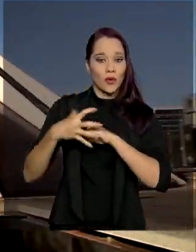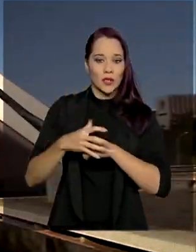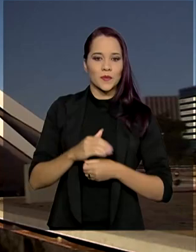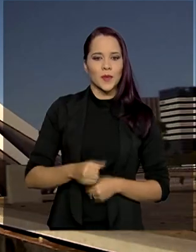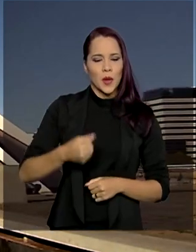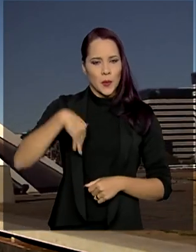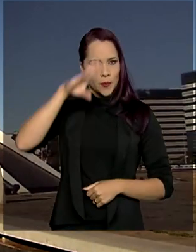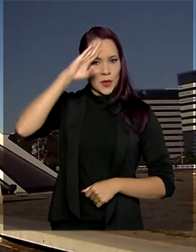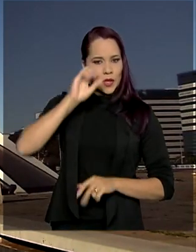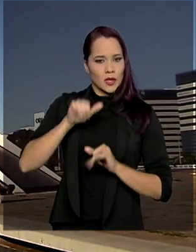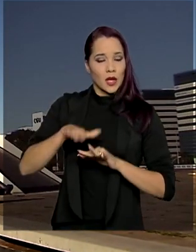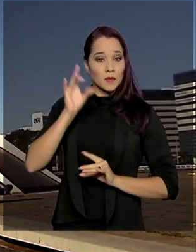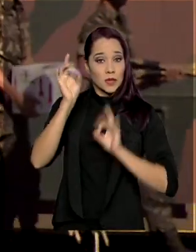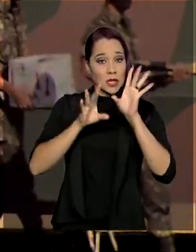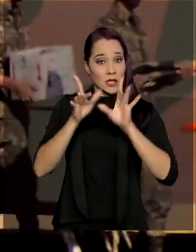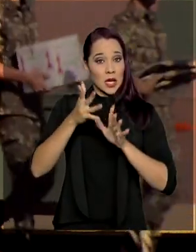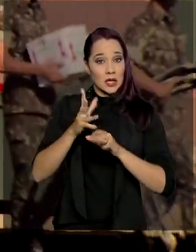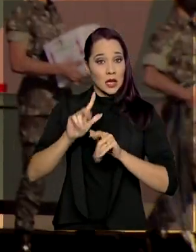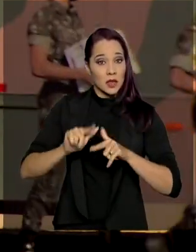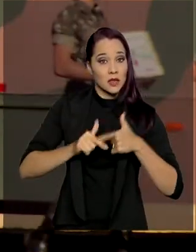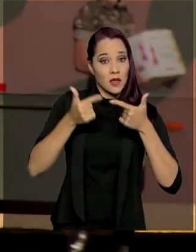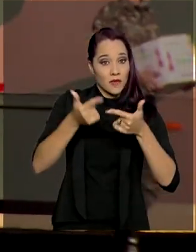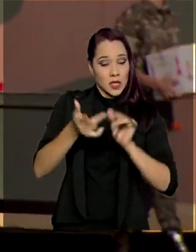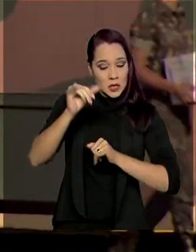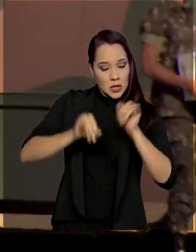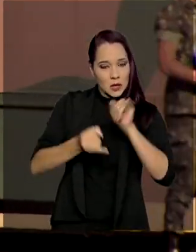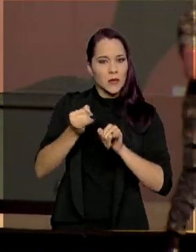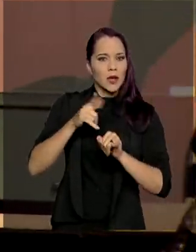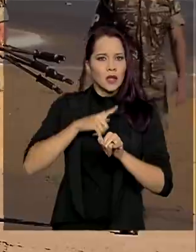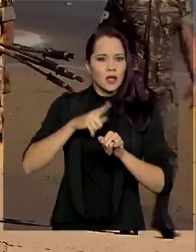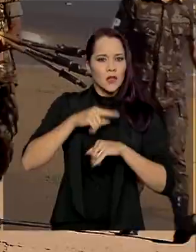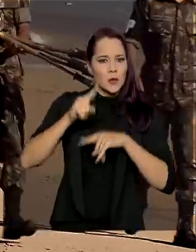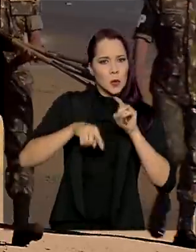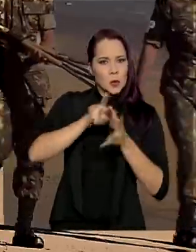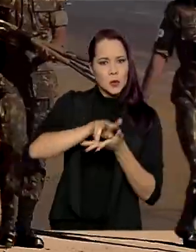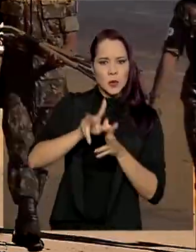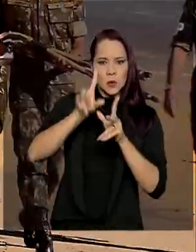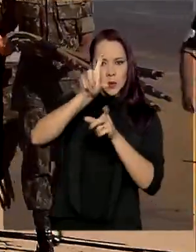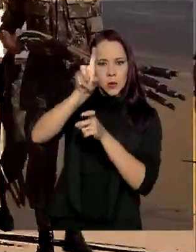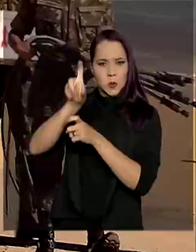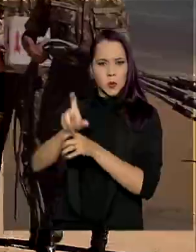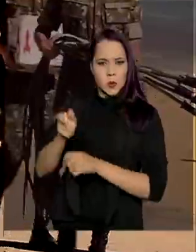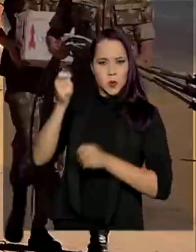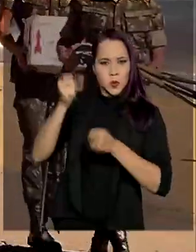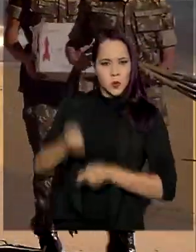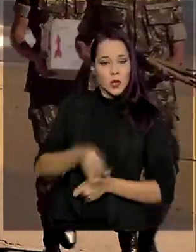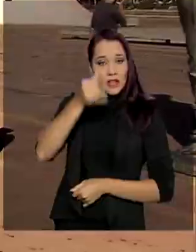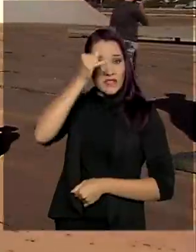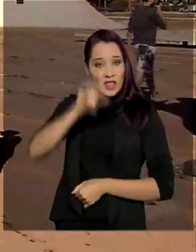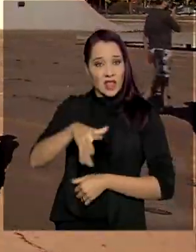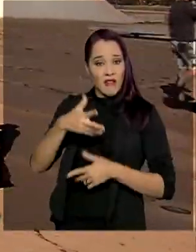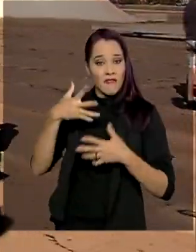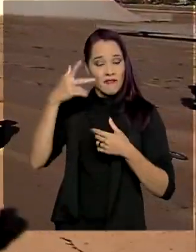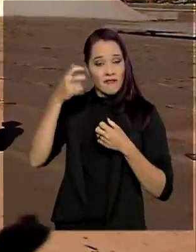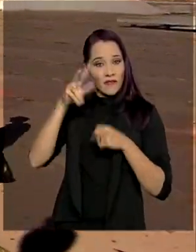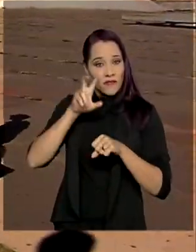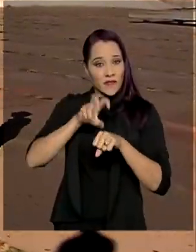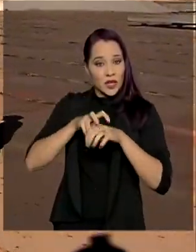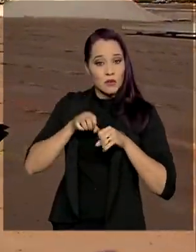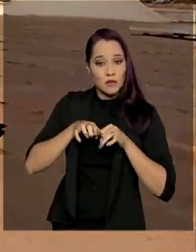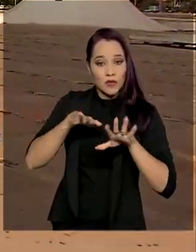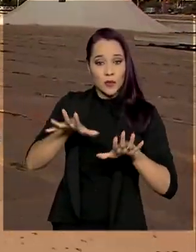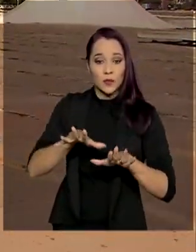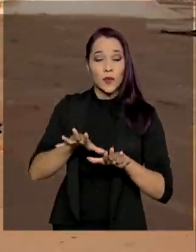especializados em defesa química e biológica aplicaram produtos para evitar a transmissão do vírus. A ação é do Comando Conjunto